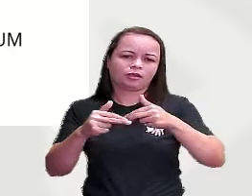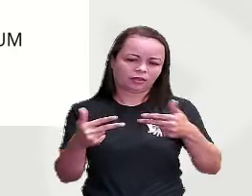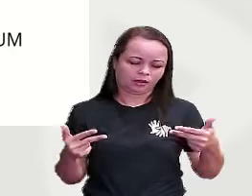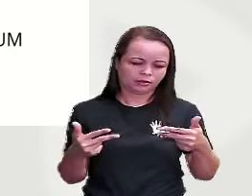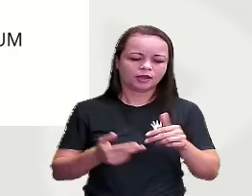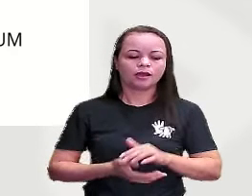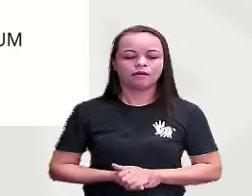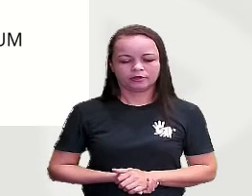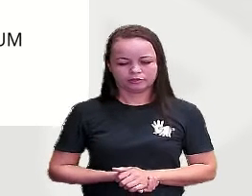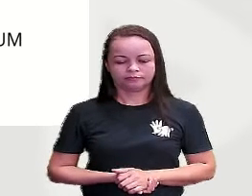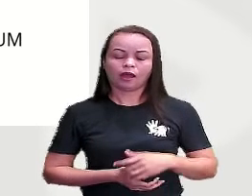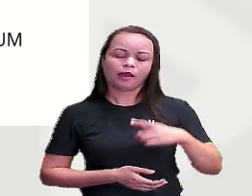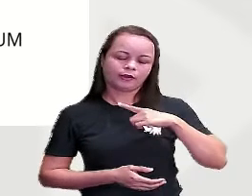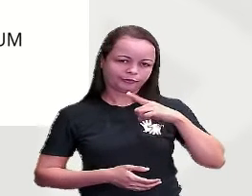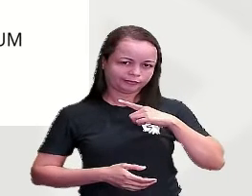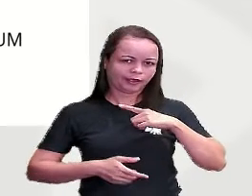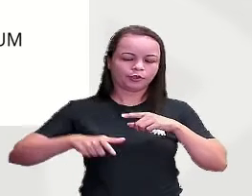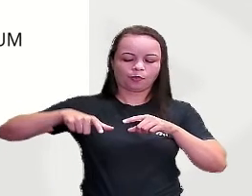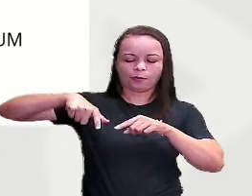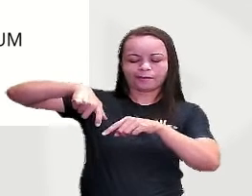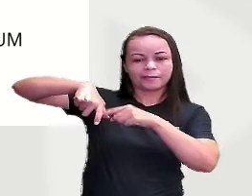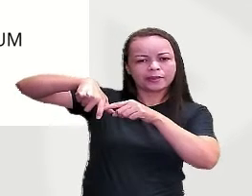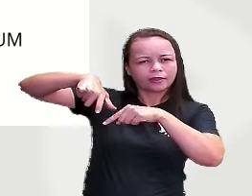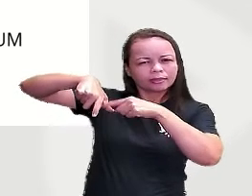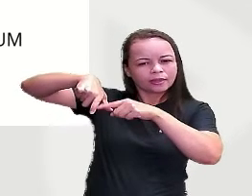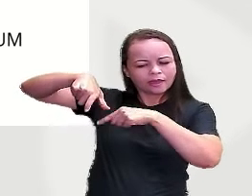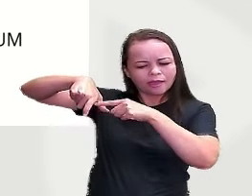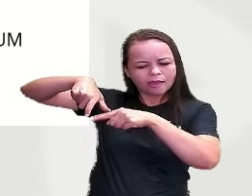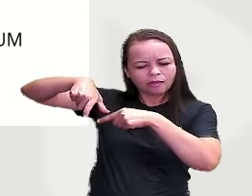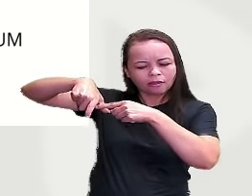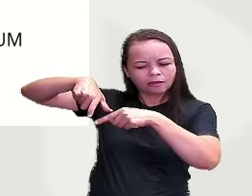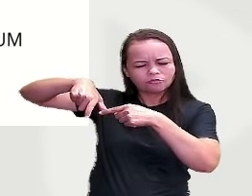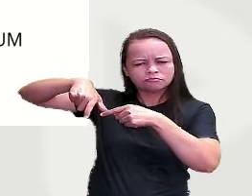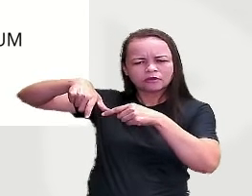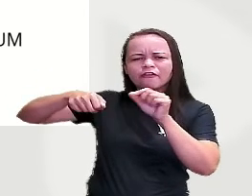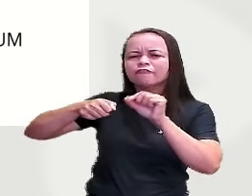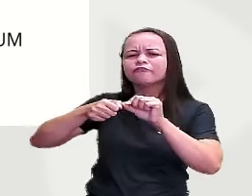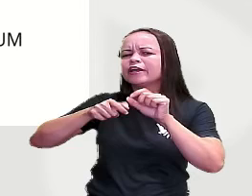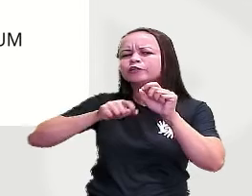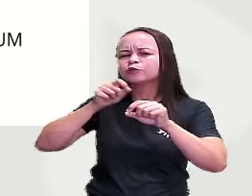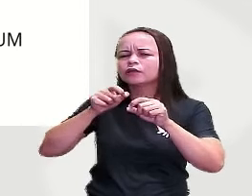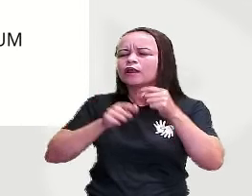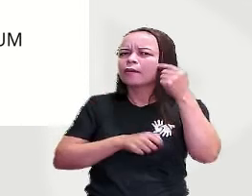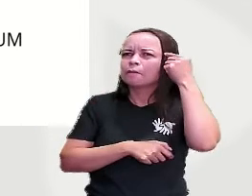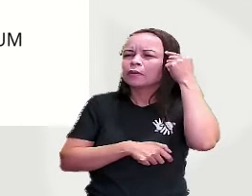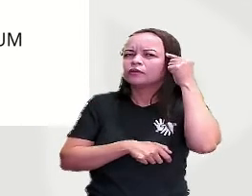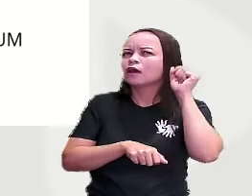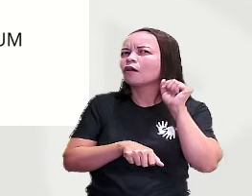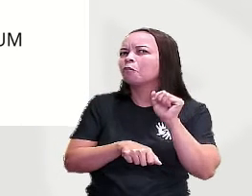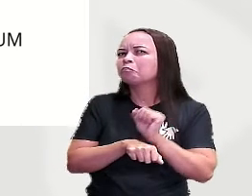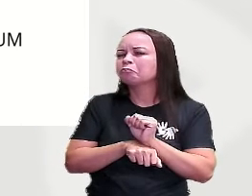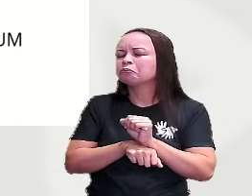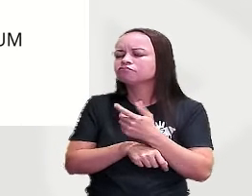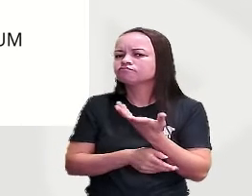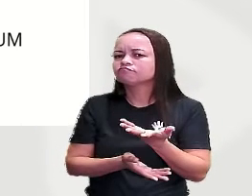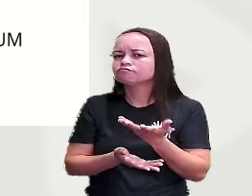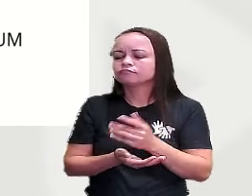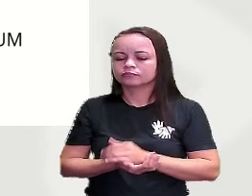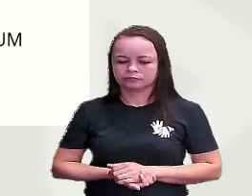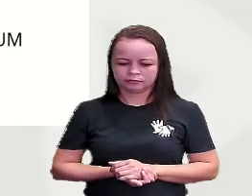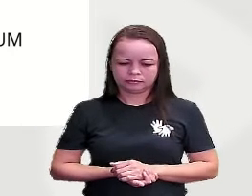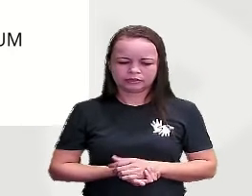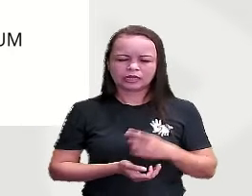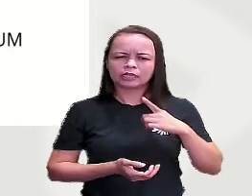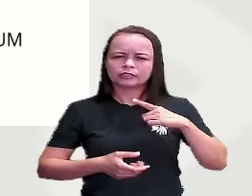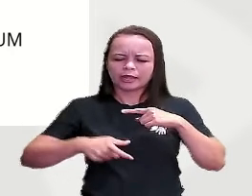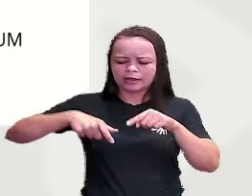tenho um pneu E o pneu é feito de quê? Você já parou para pensar? Hum Tem aquela porta mais